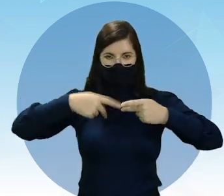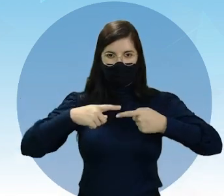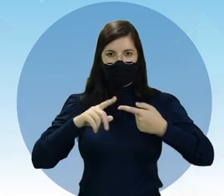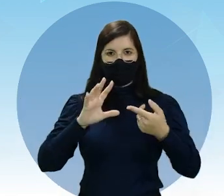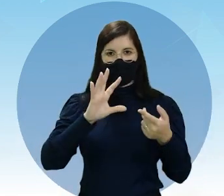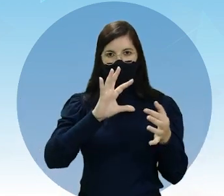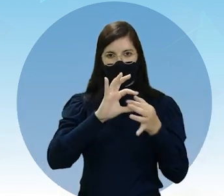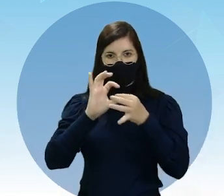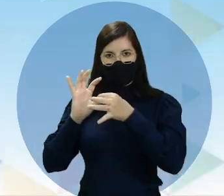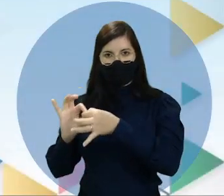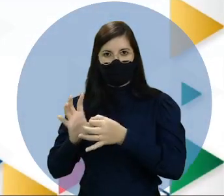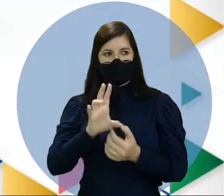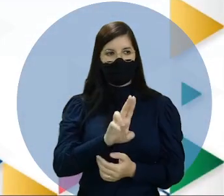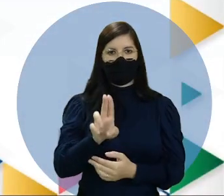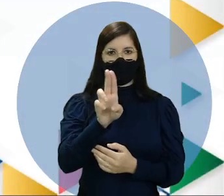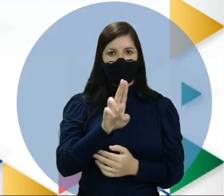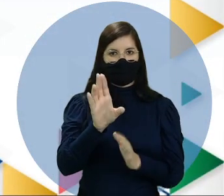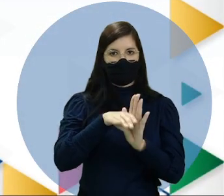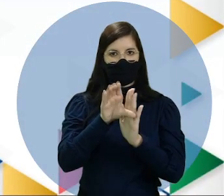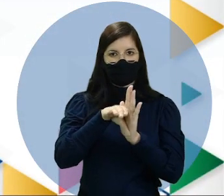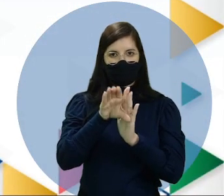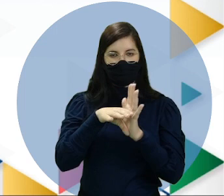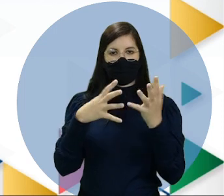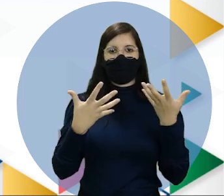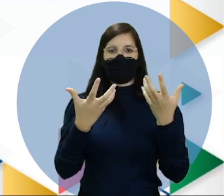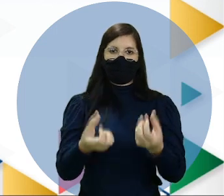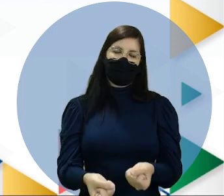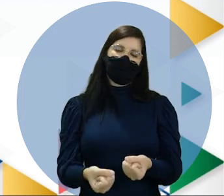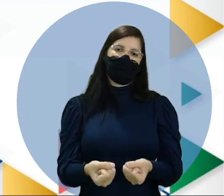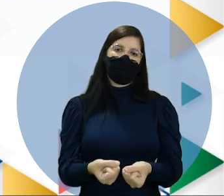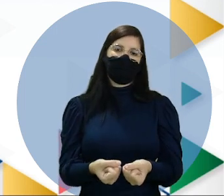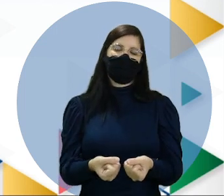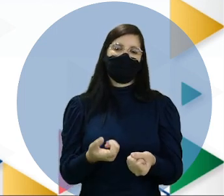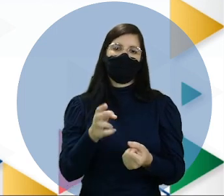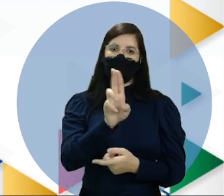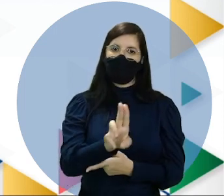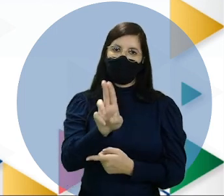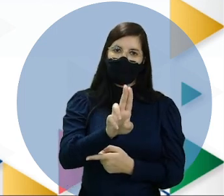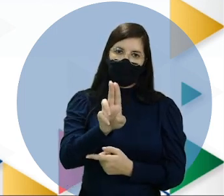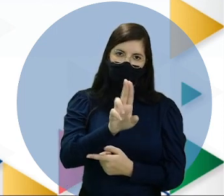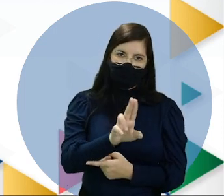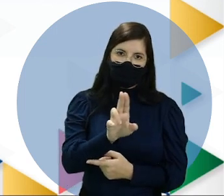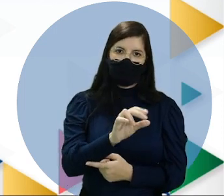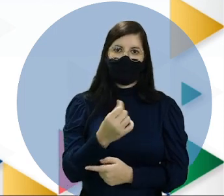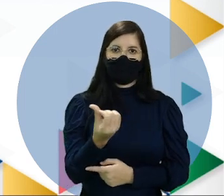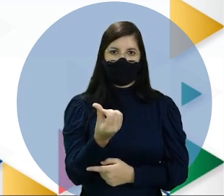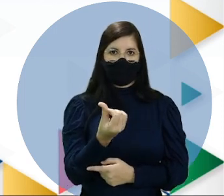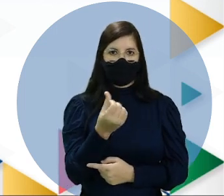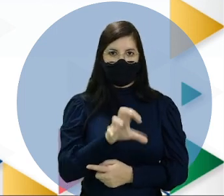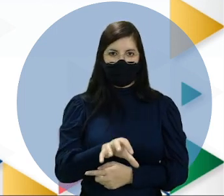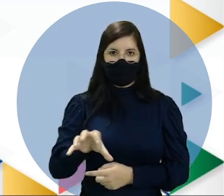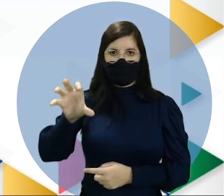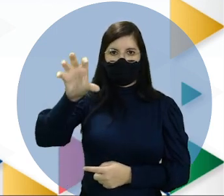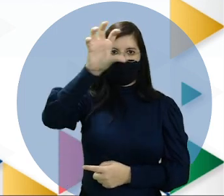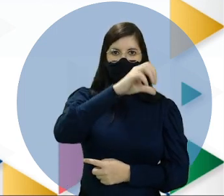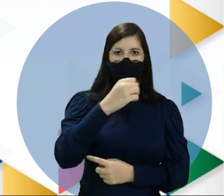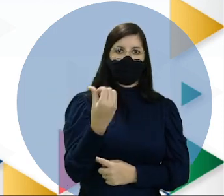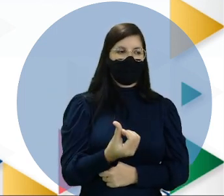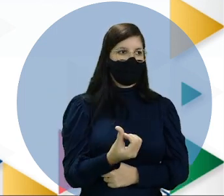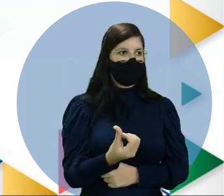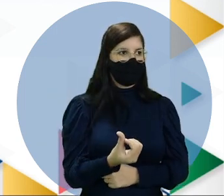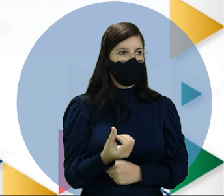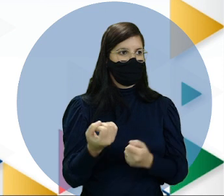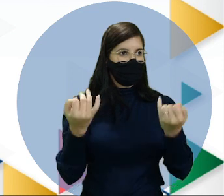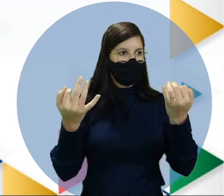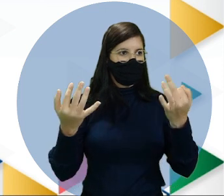utilizaremos a definição mais aceita e usual dos seis continentes. Vamos falar agora